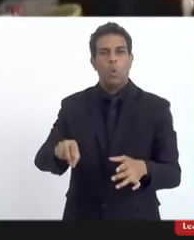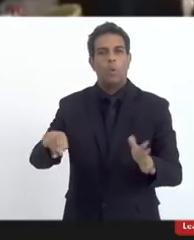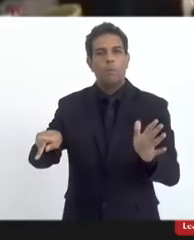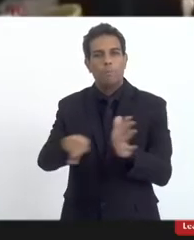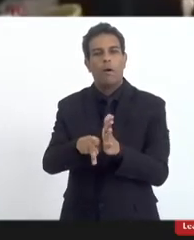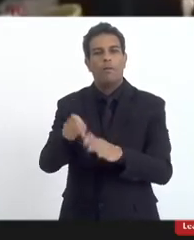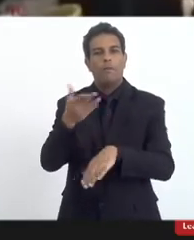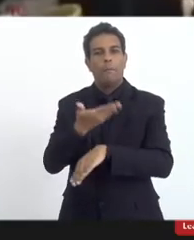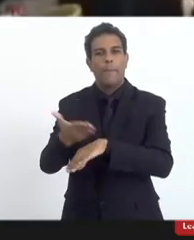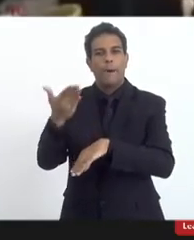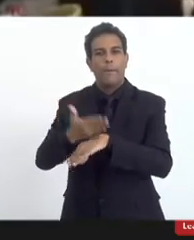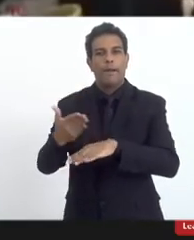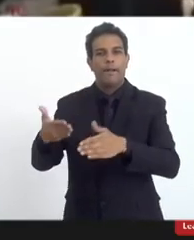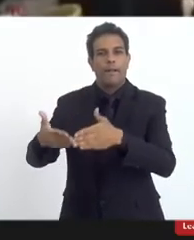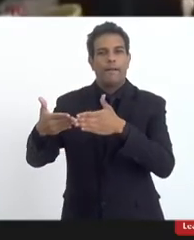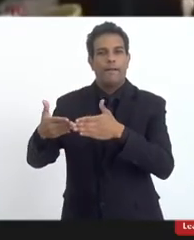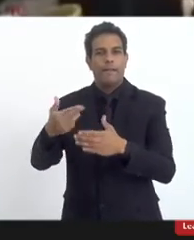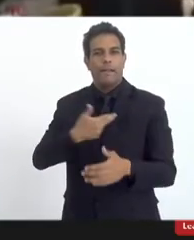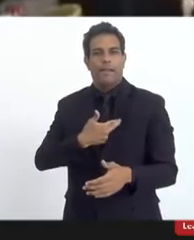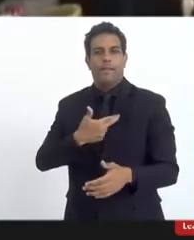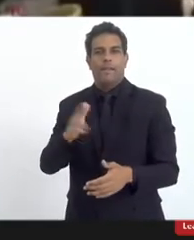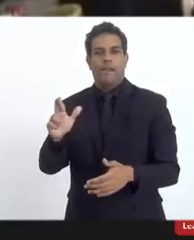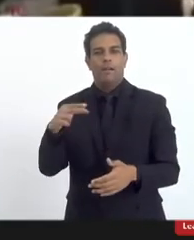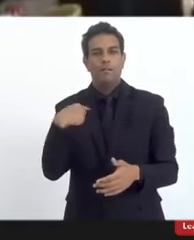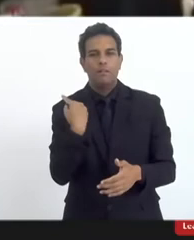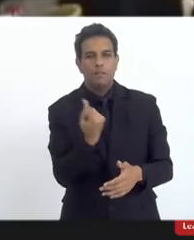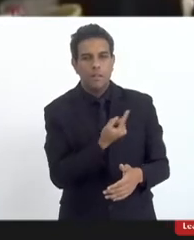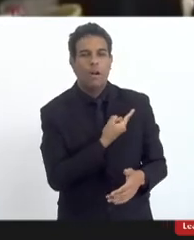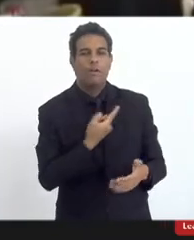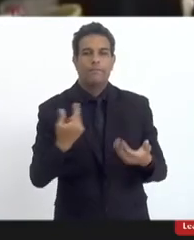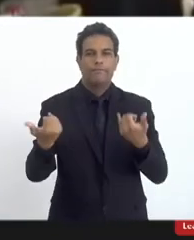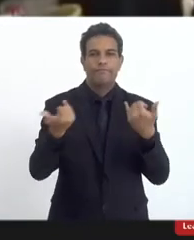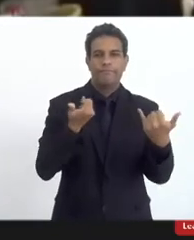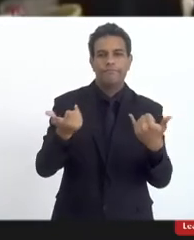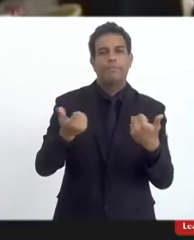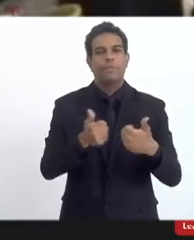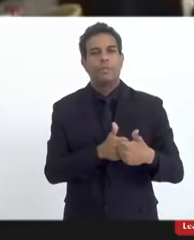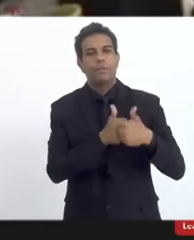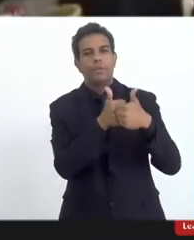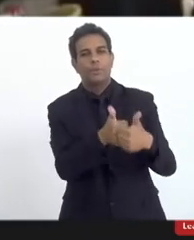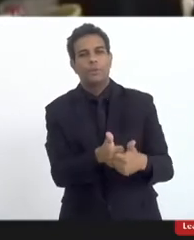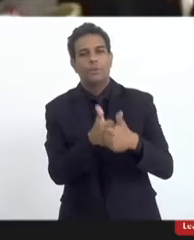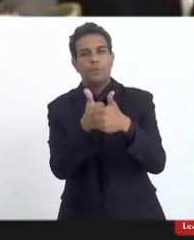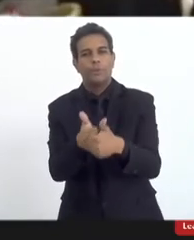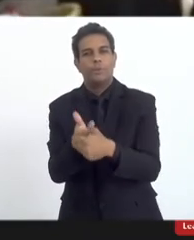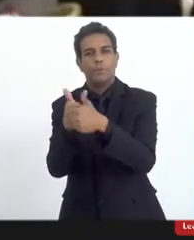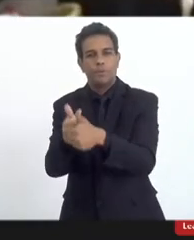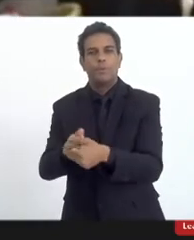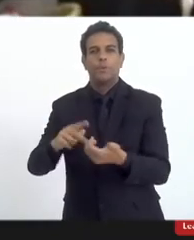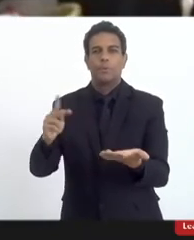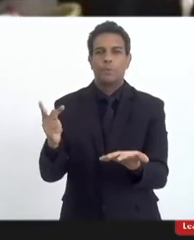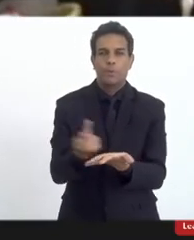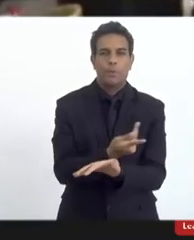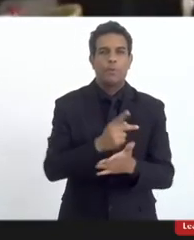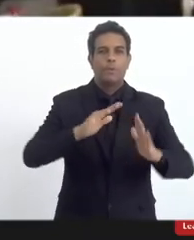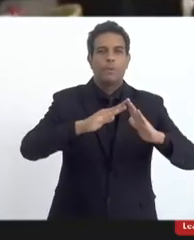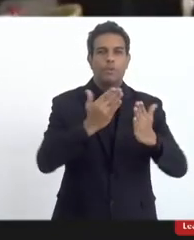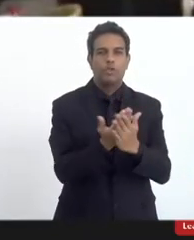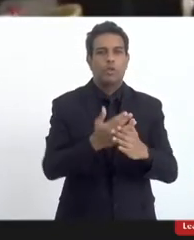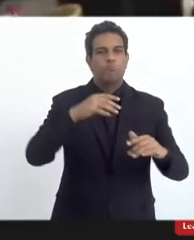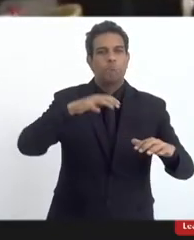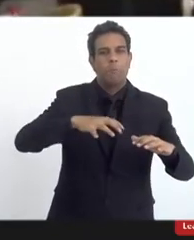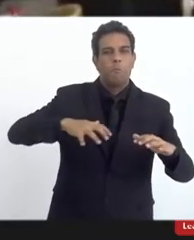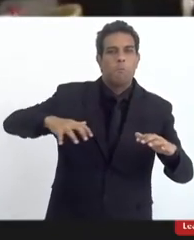assim, a gente está sempre recebendo essas demandas, acompanhando o que está acontecendo nas unidades e